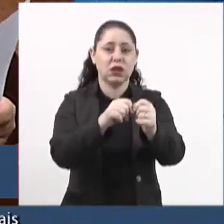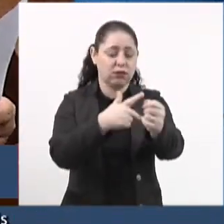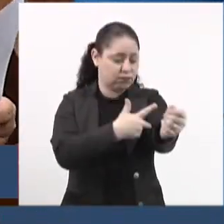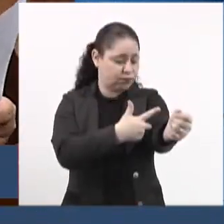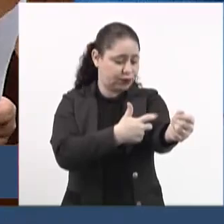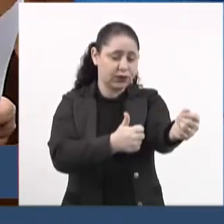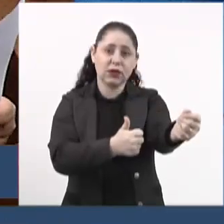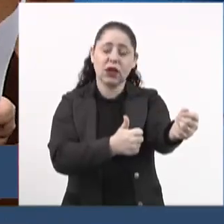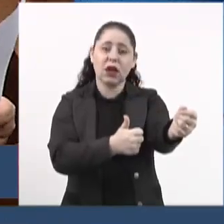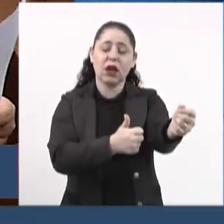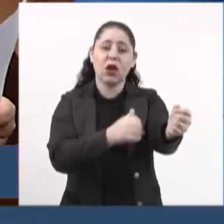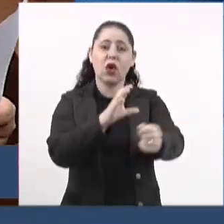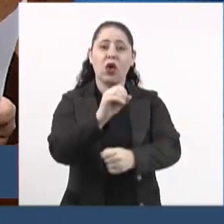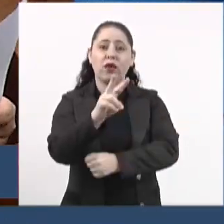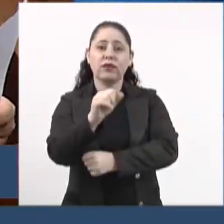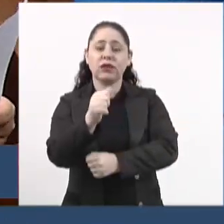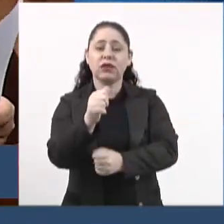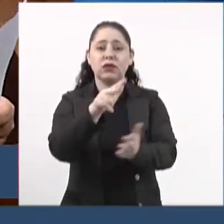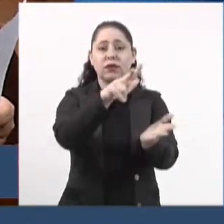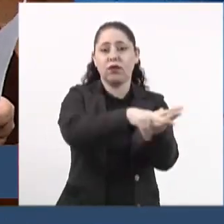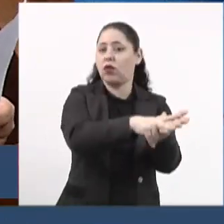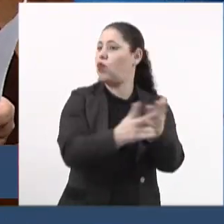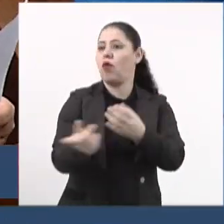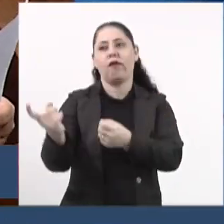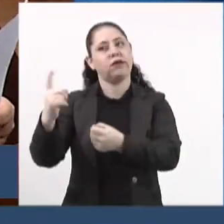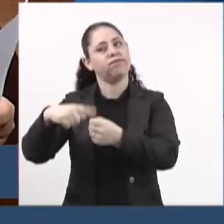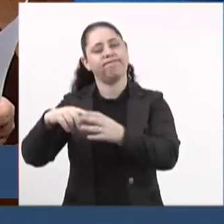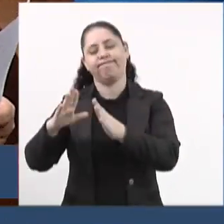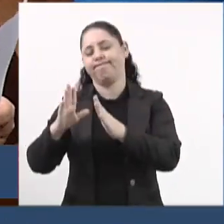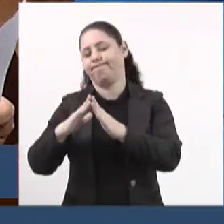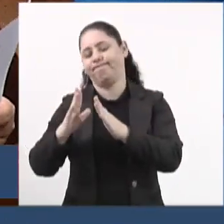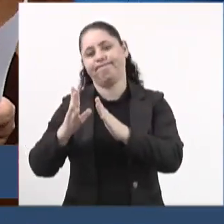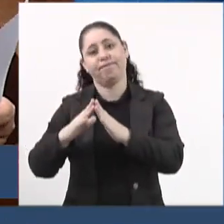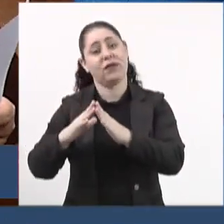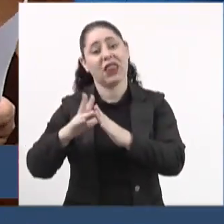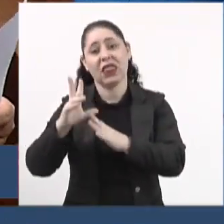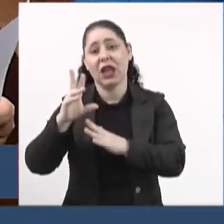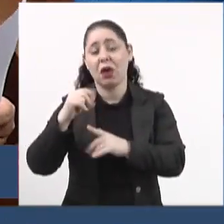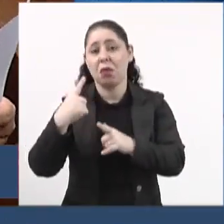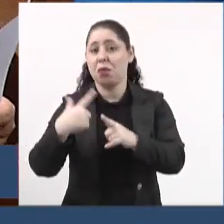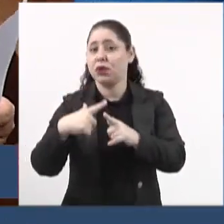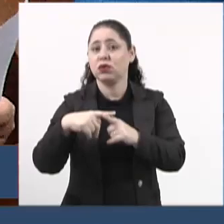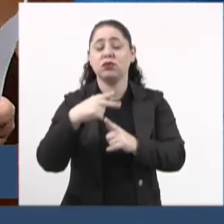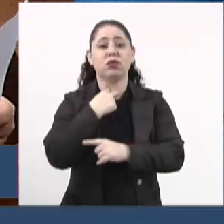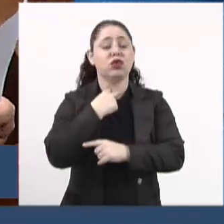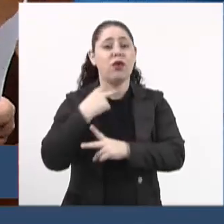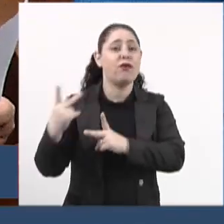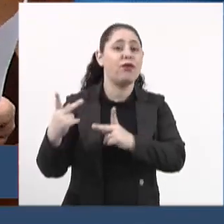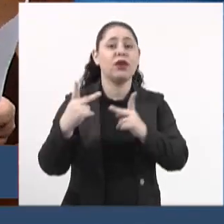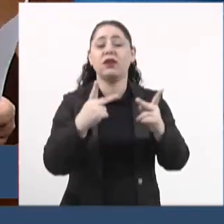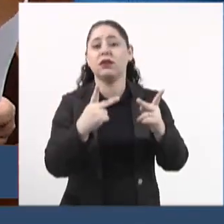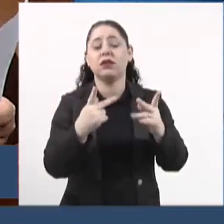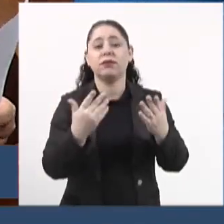está com Covid interna. E aí não voltou para casa. Não voltou mesmo, porque não podia ter visita.